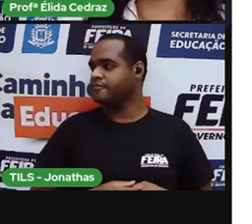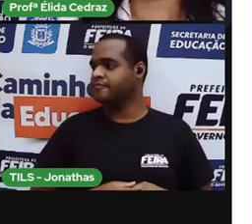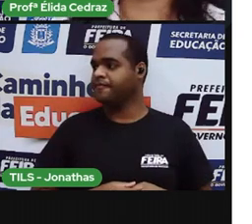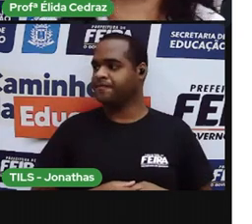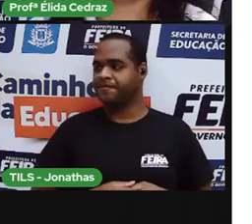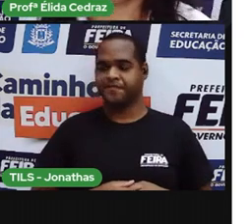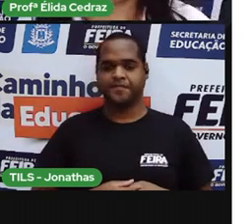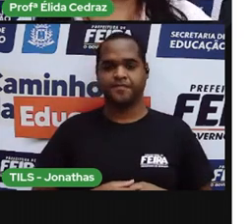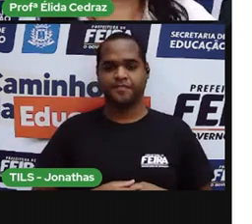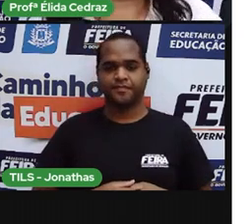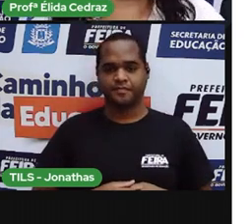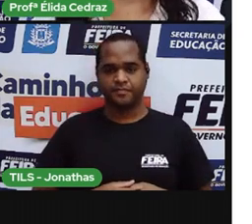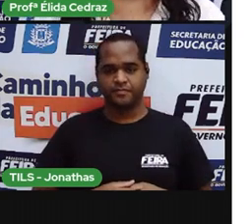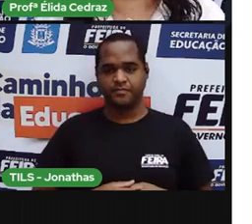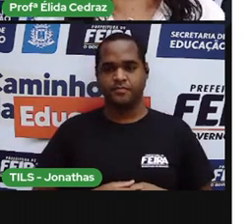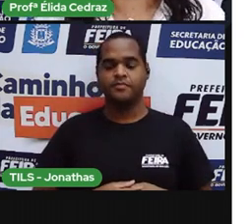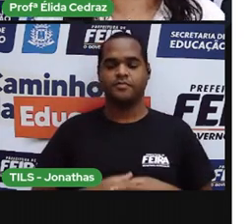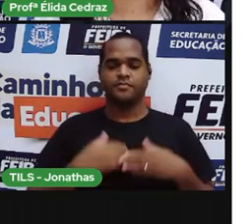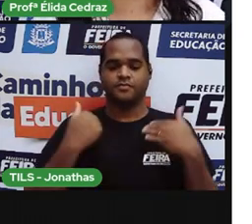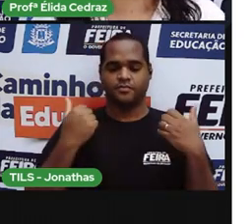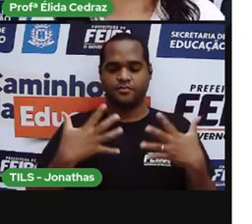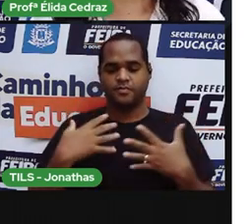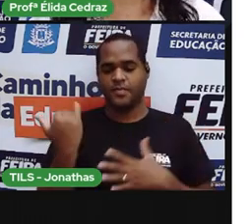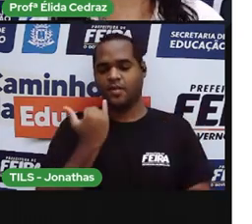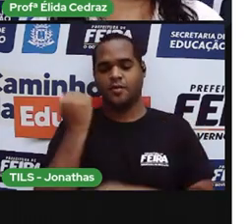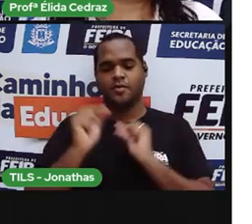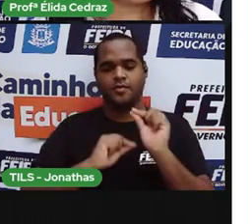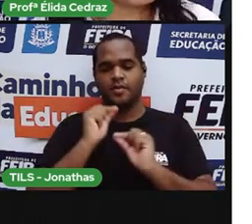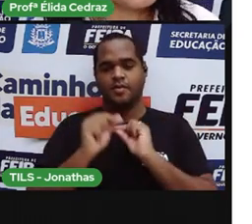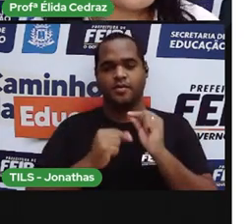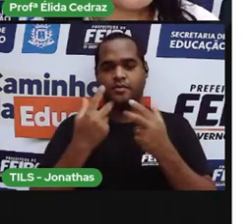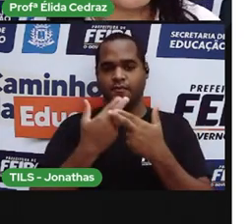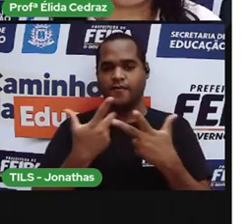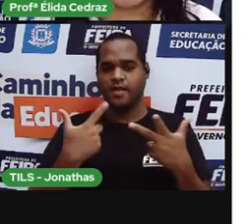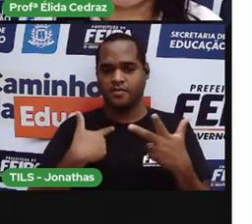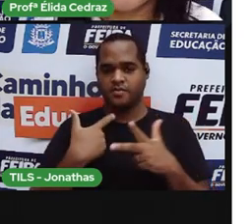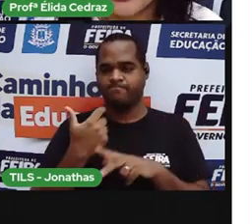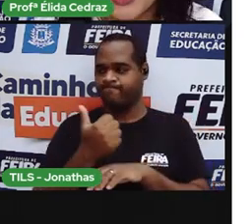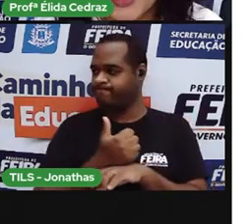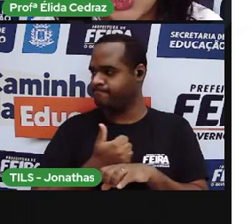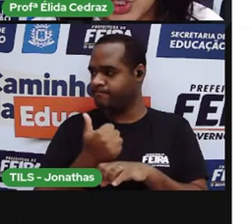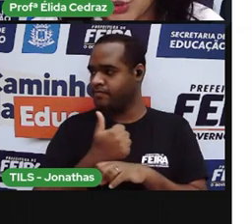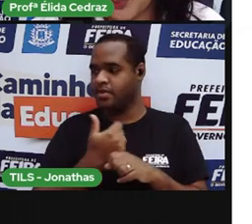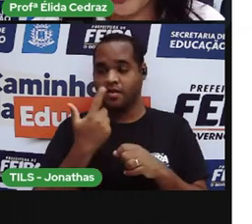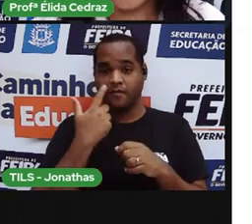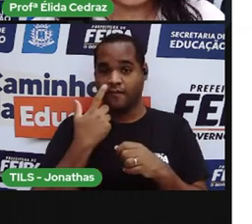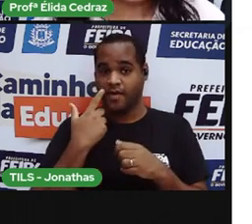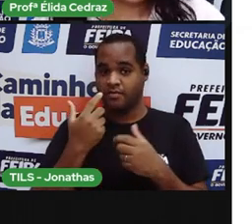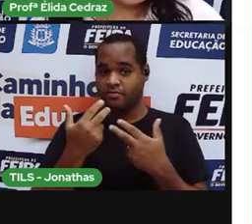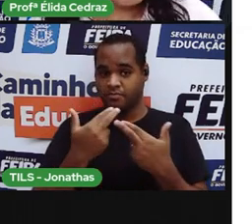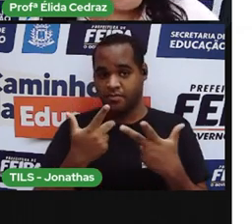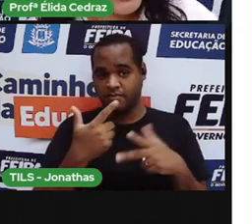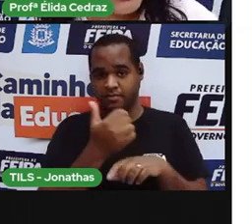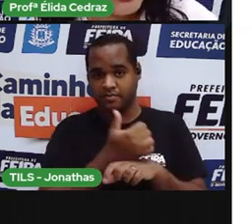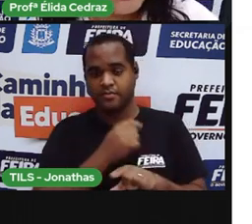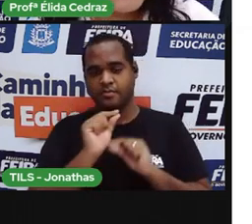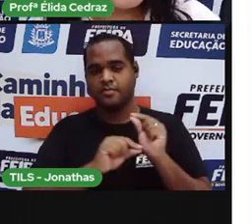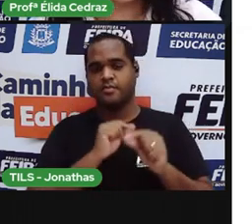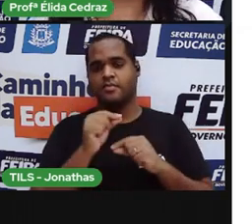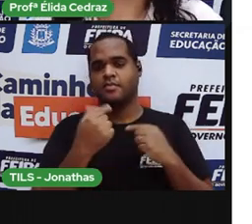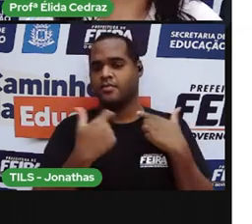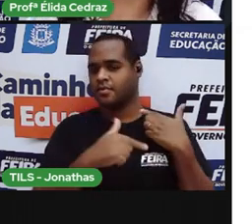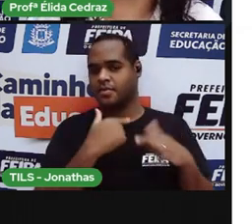gostaram de conhecer um pouco mais sobre as profissões? Então, façam a sua tarefa direitinho. Se tiver